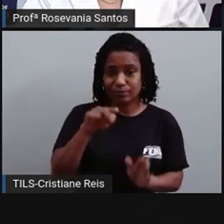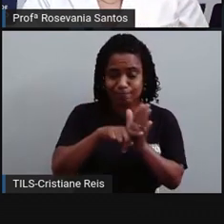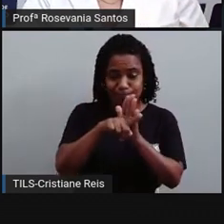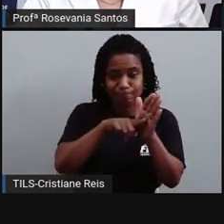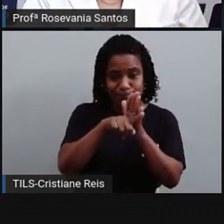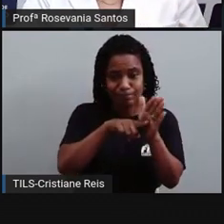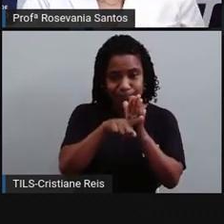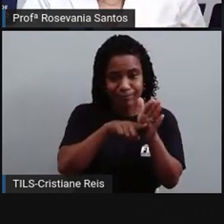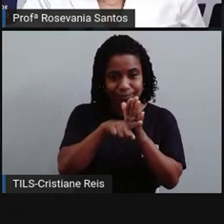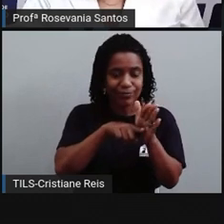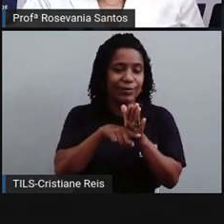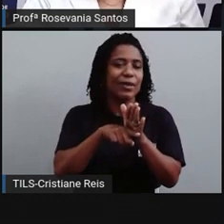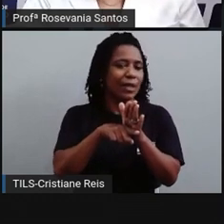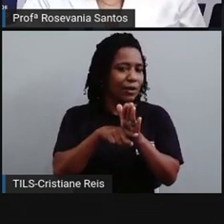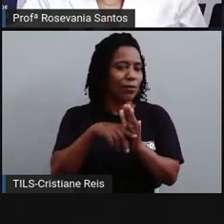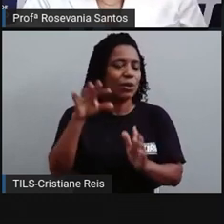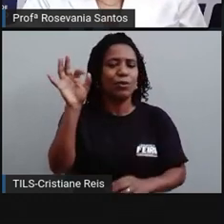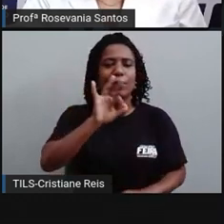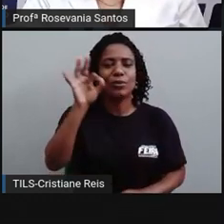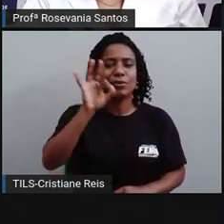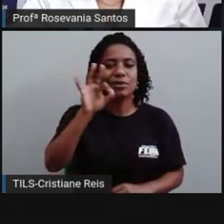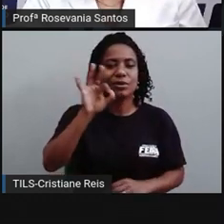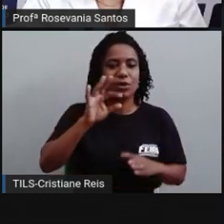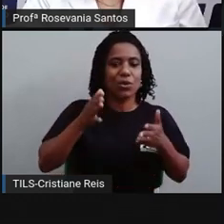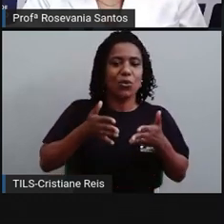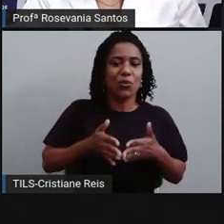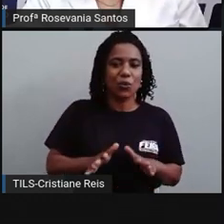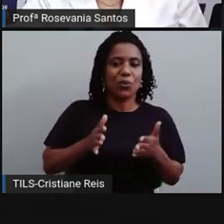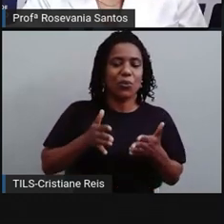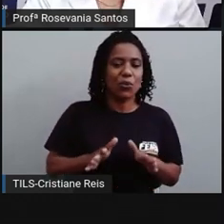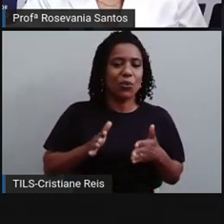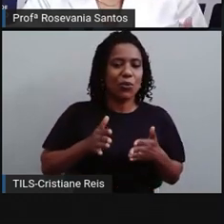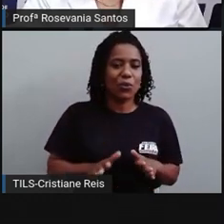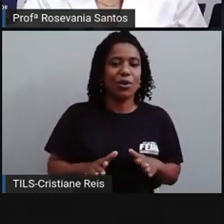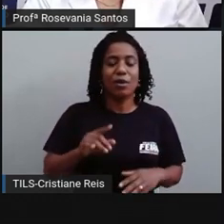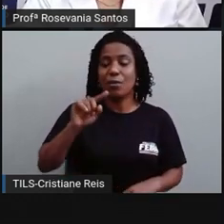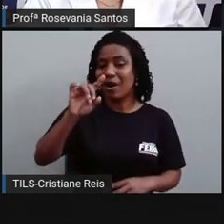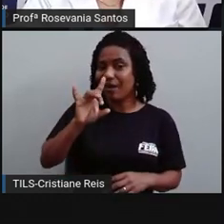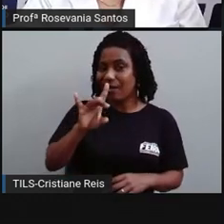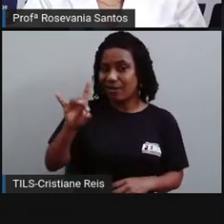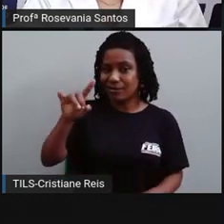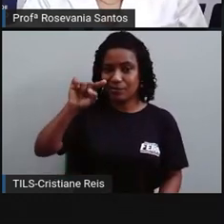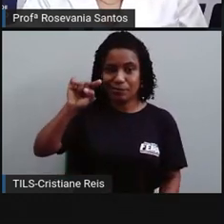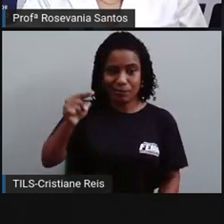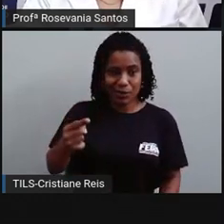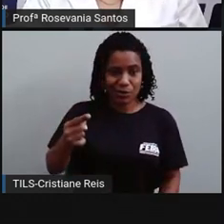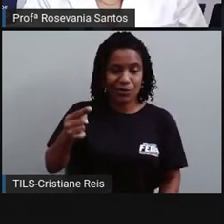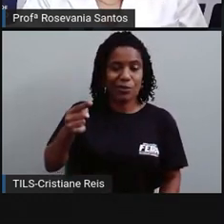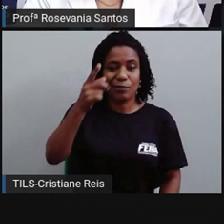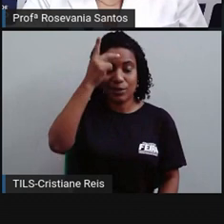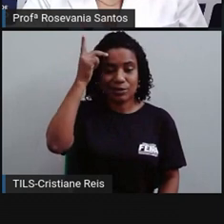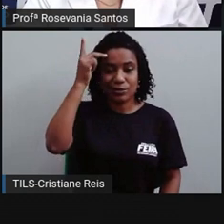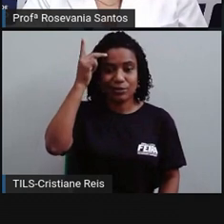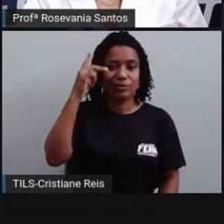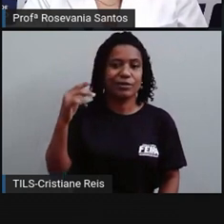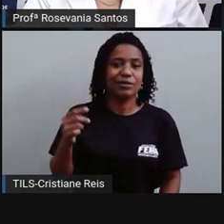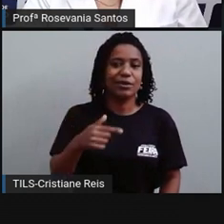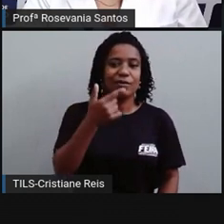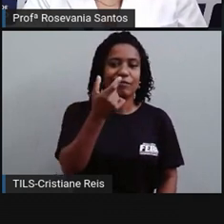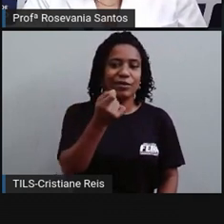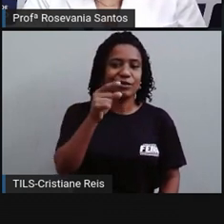né, de natalidade, de nascidos no Brasil por mil habitantes, a permilagem que eu falei, era de 20